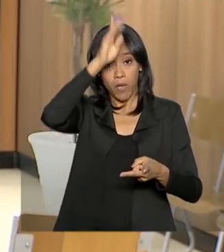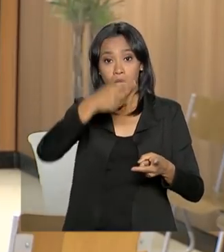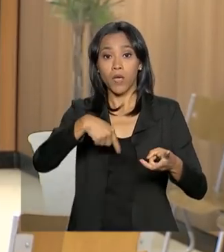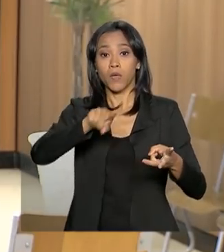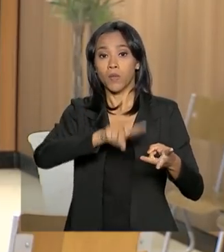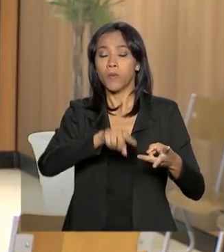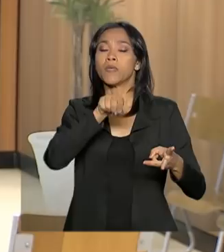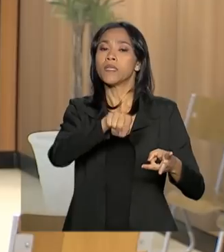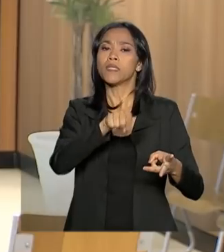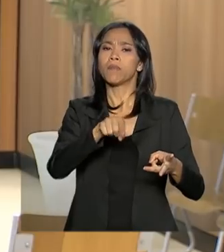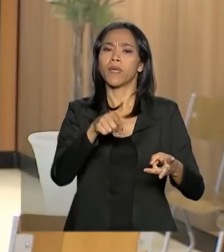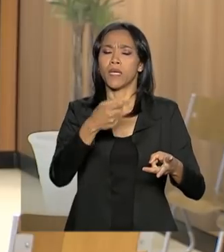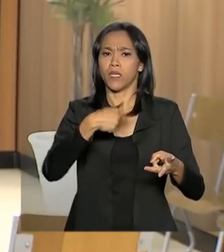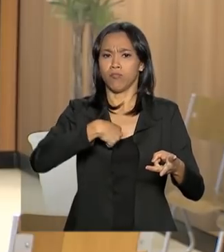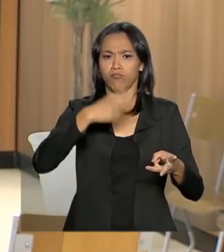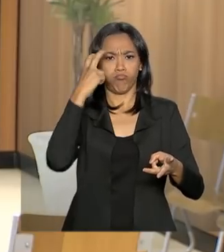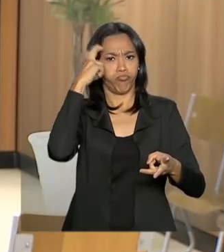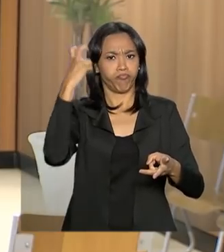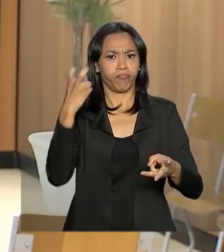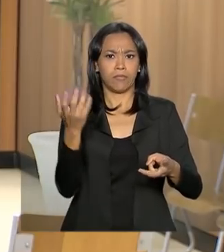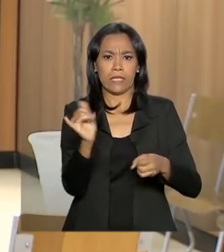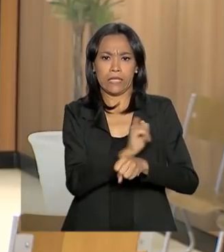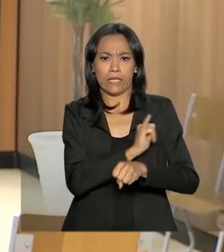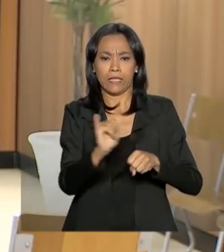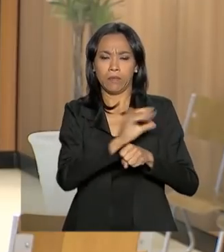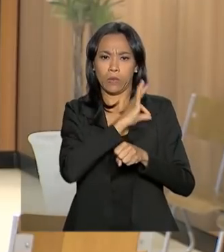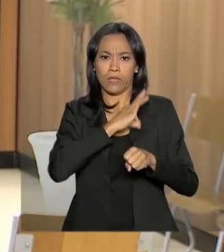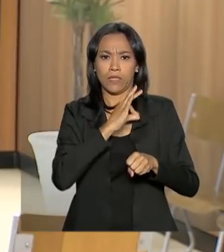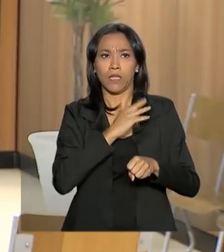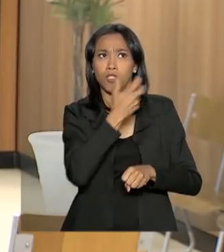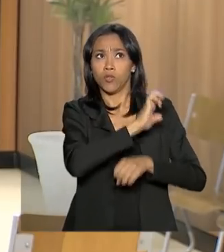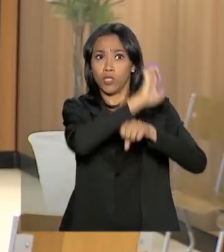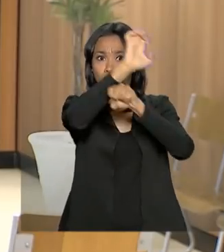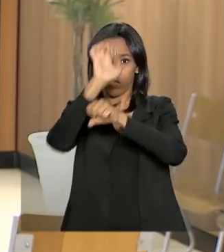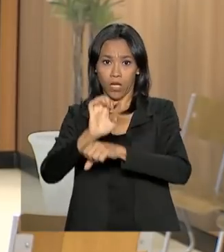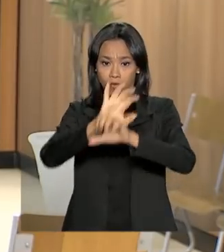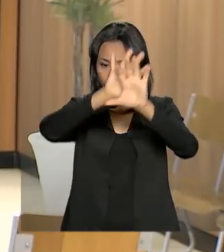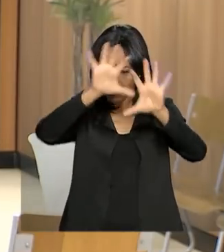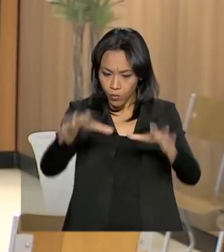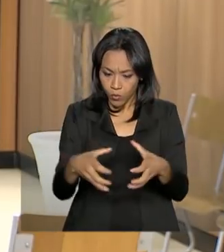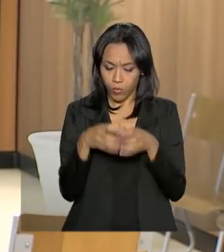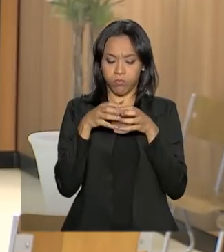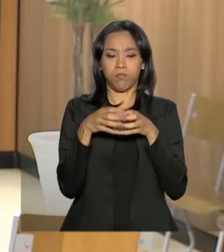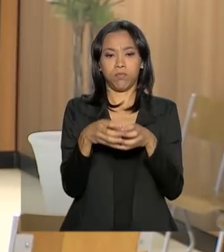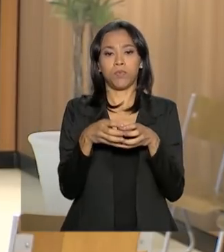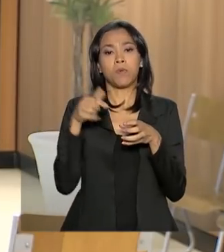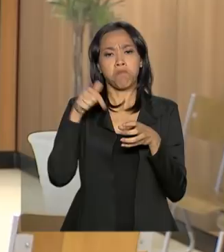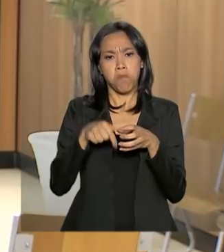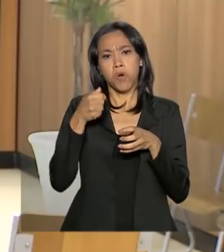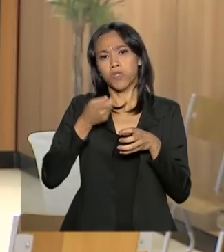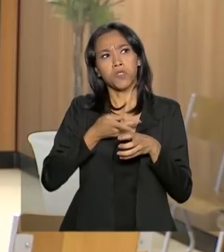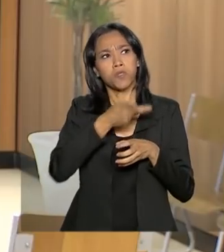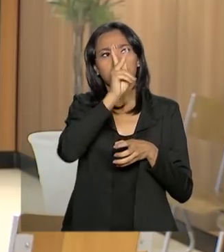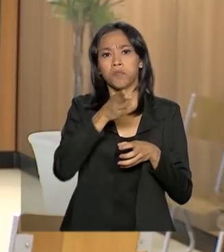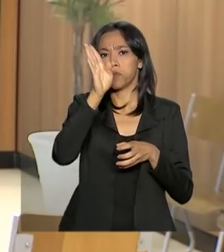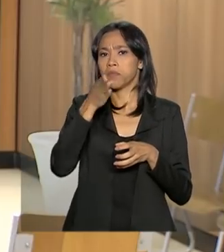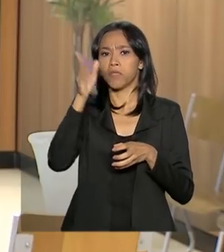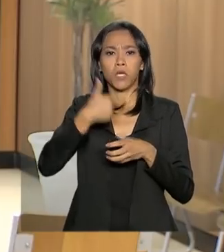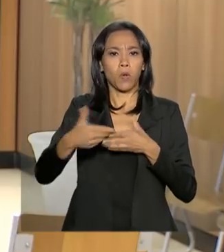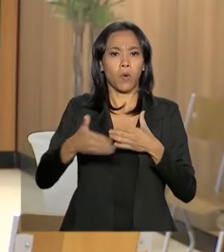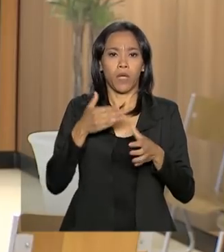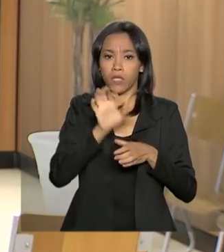perícias dos estados e do Distrito Federal. Ela pode ser empregada em todo o território nacional, mas é